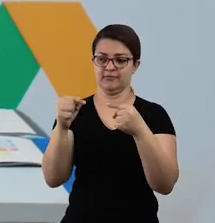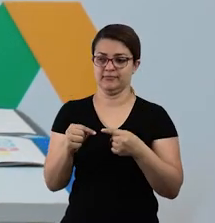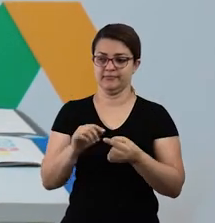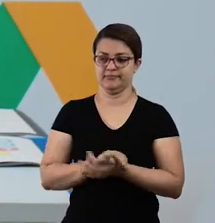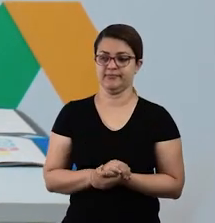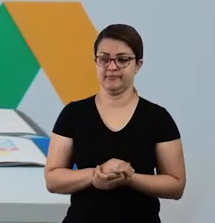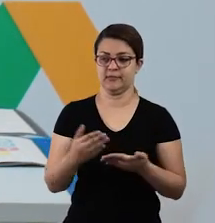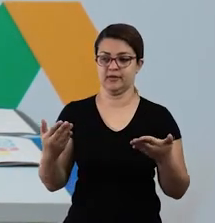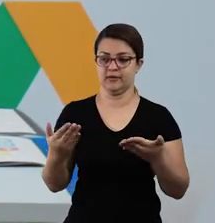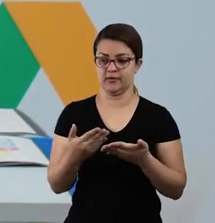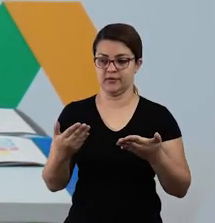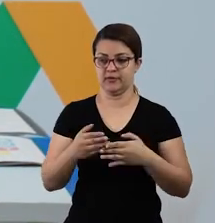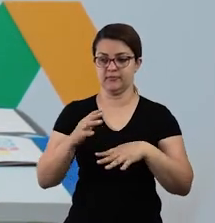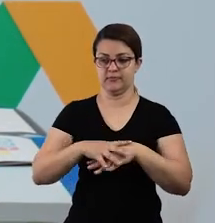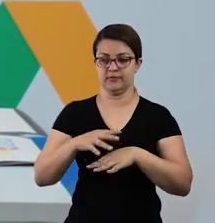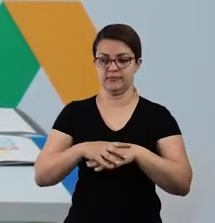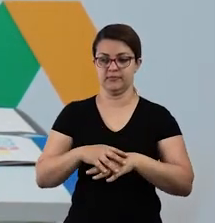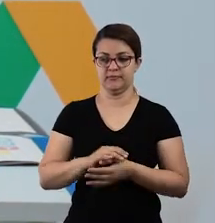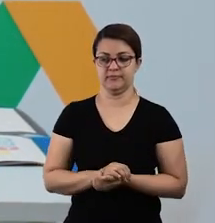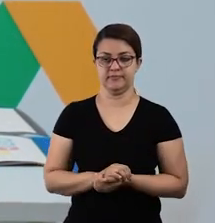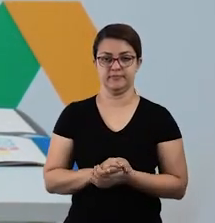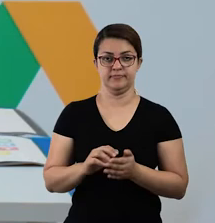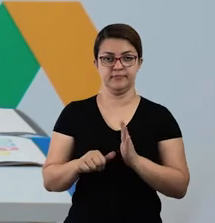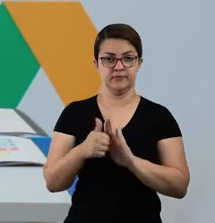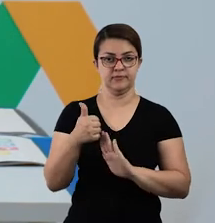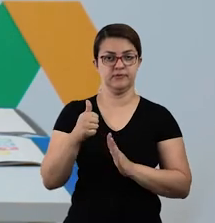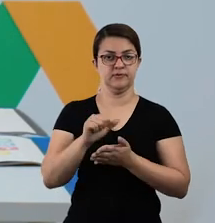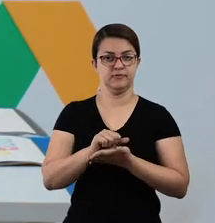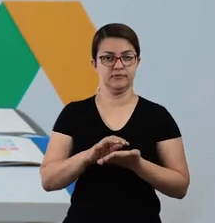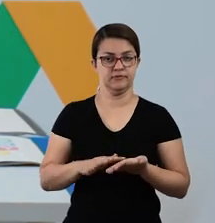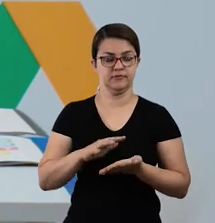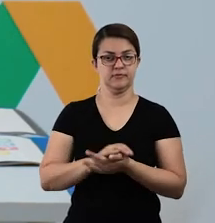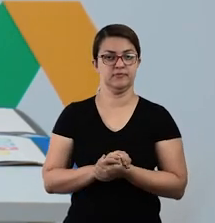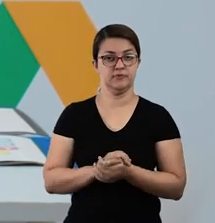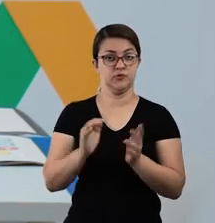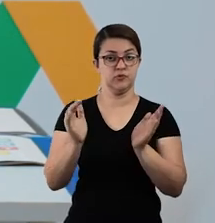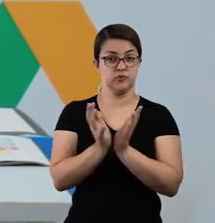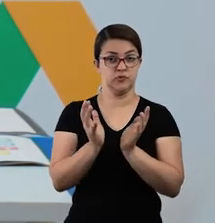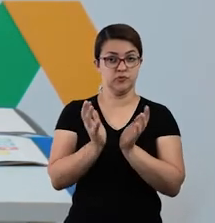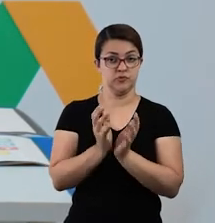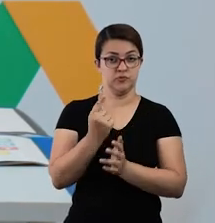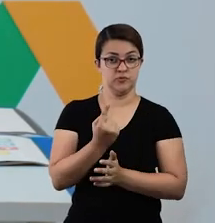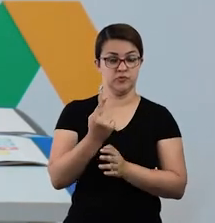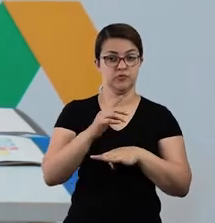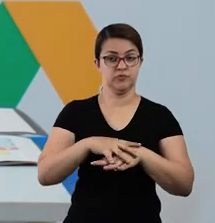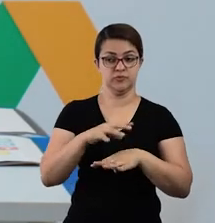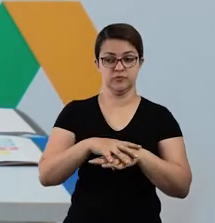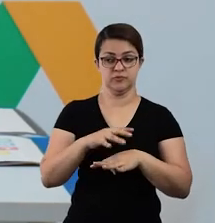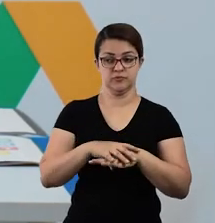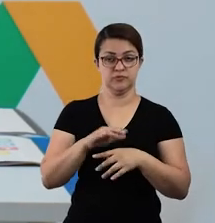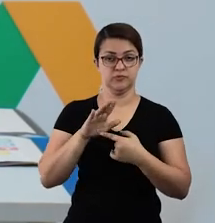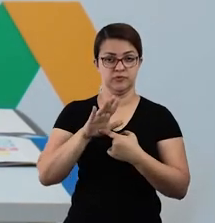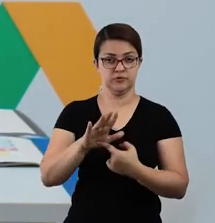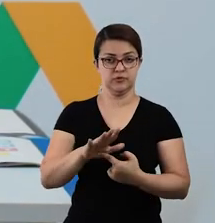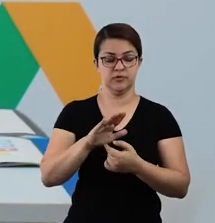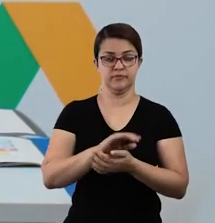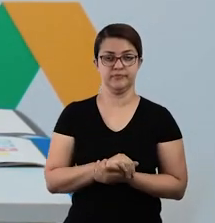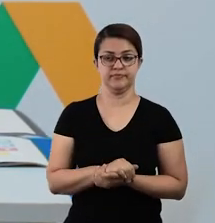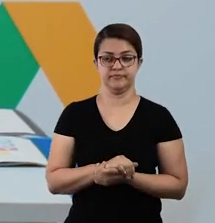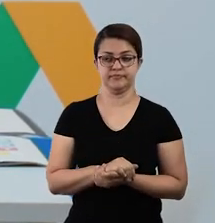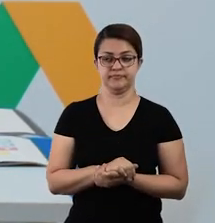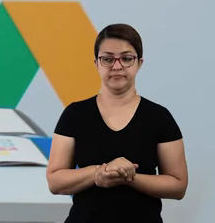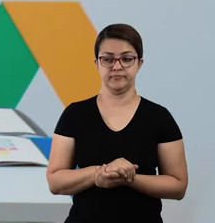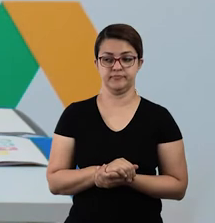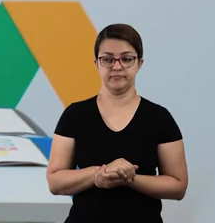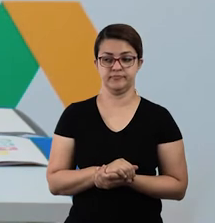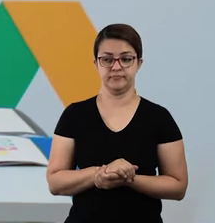E agora vamos passar para a matemática. A primeira atividade do termo 1 de matemática, eu vou mostrar aqui para vocês. Olha,